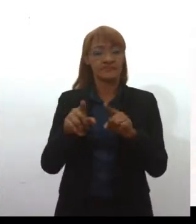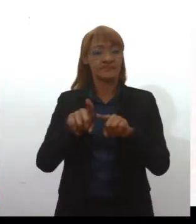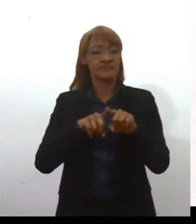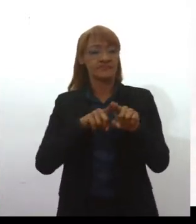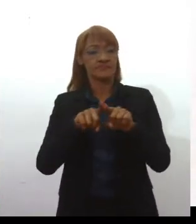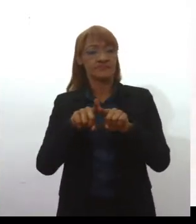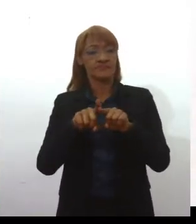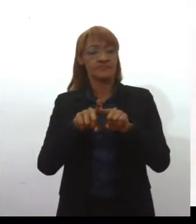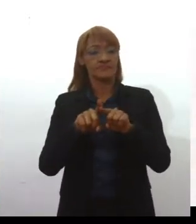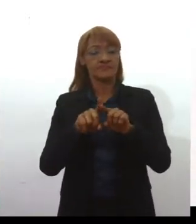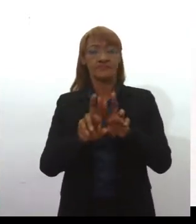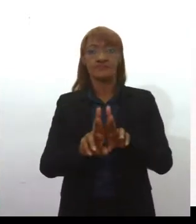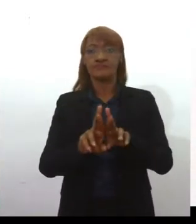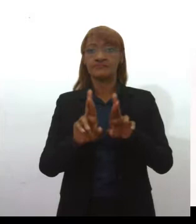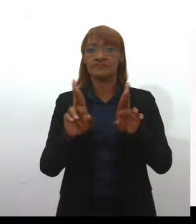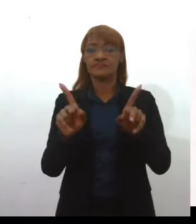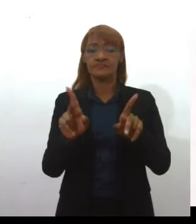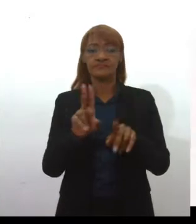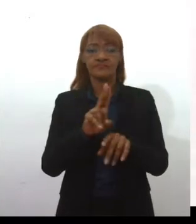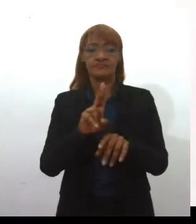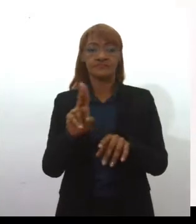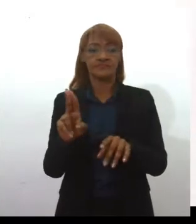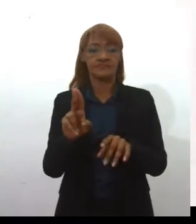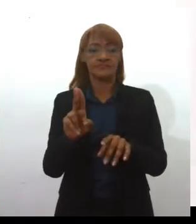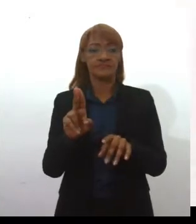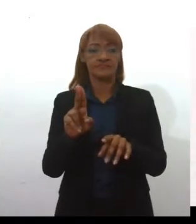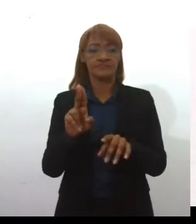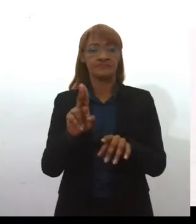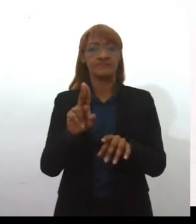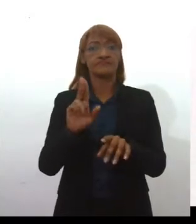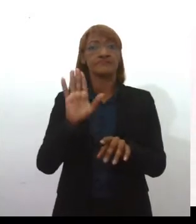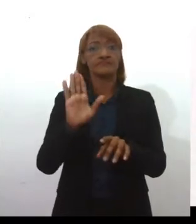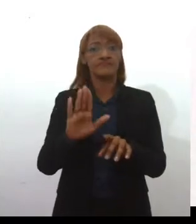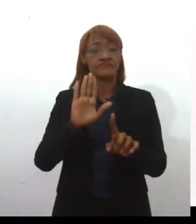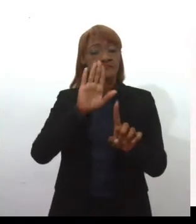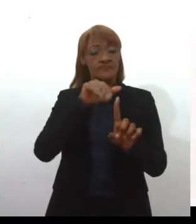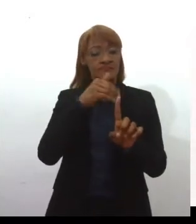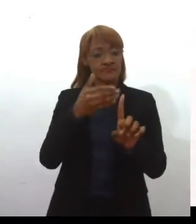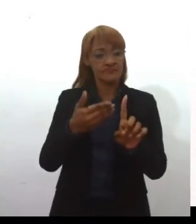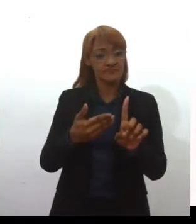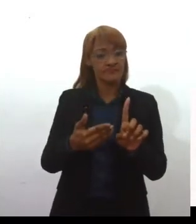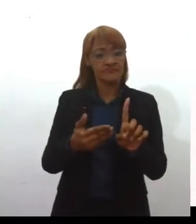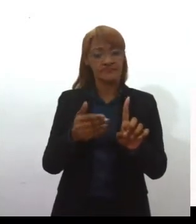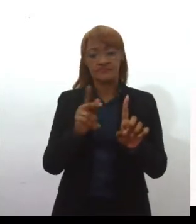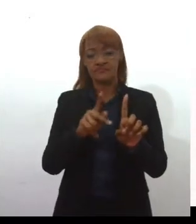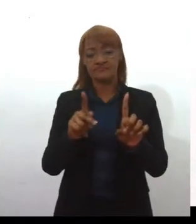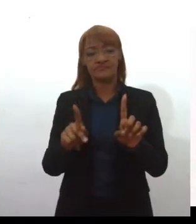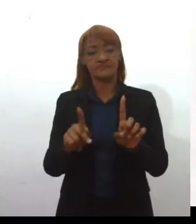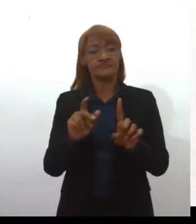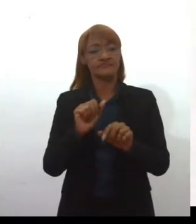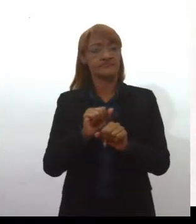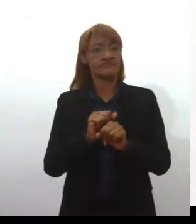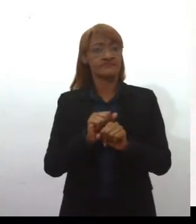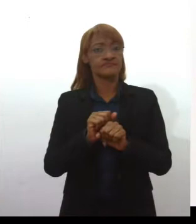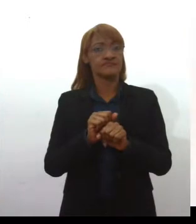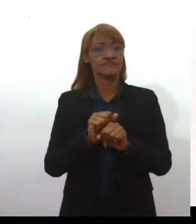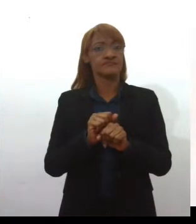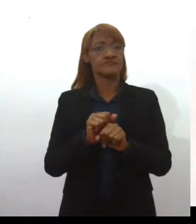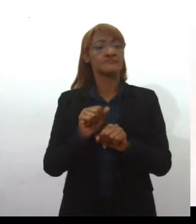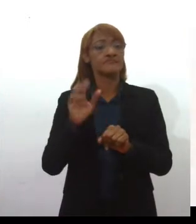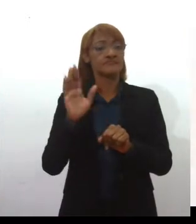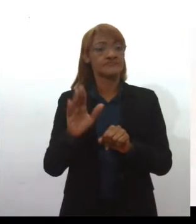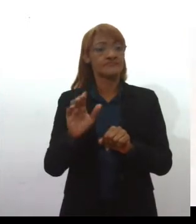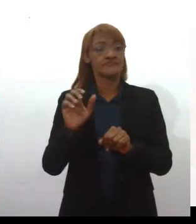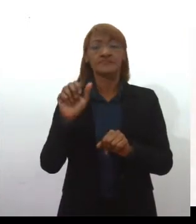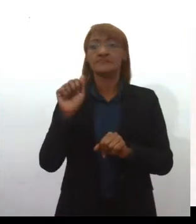regra, cujo nome é homenagem à professora Antonieta de Barros. Então, eu costumo dizer que desde sempre eu soube